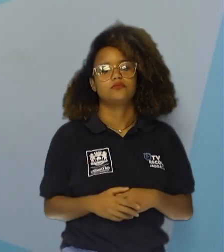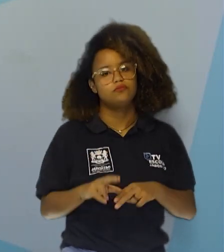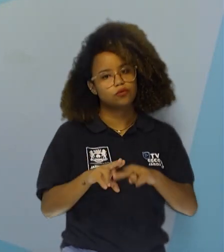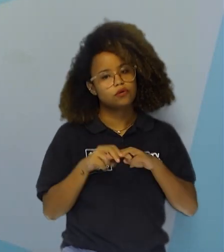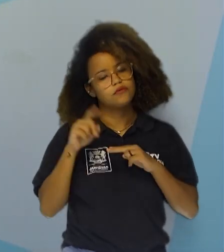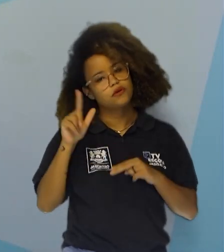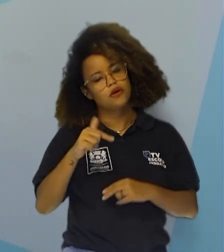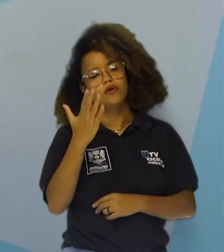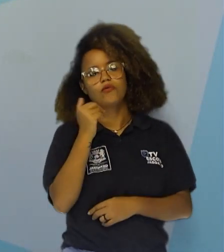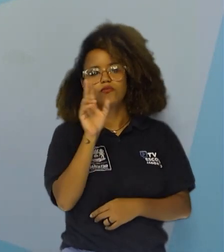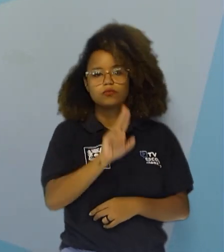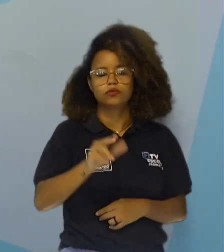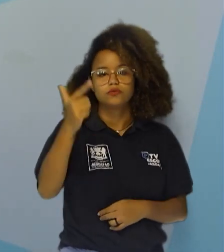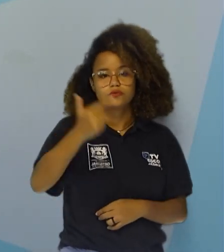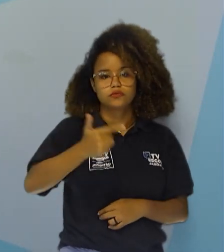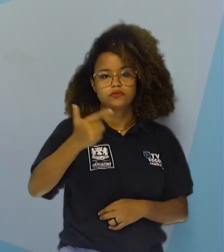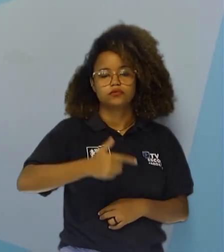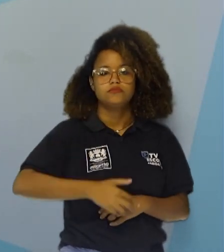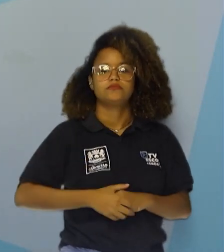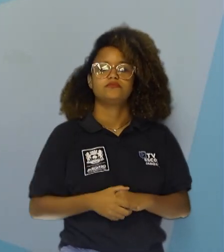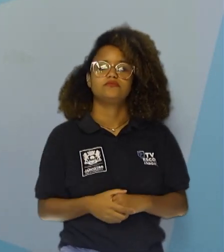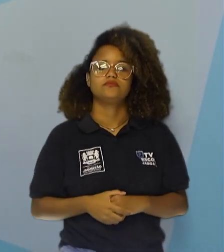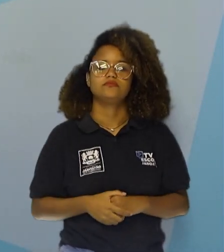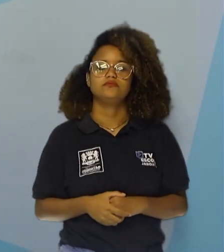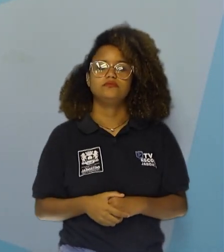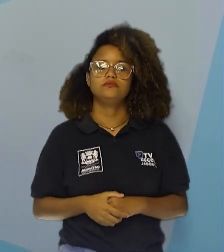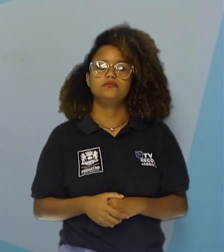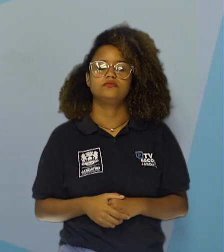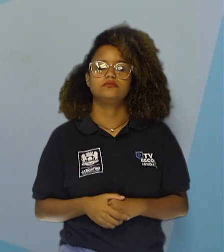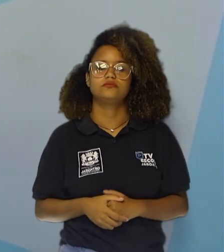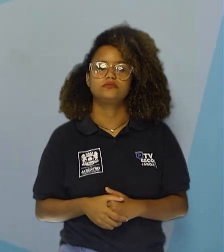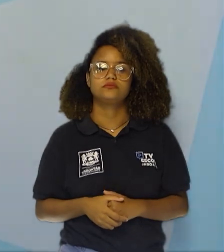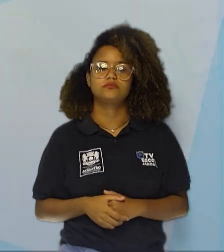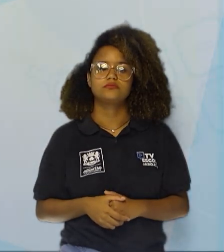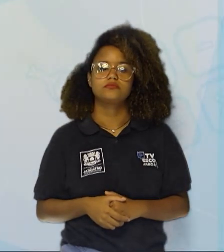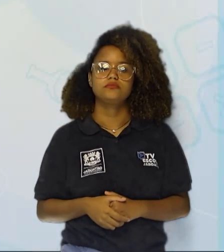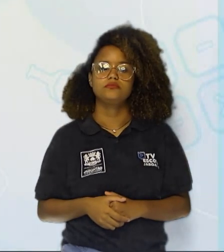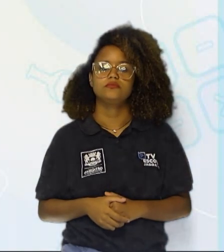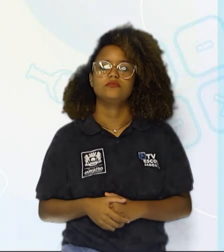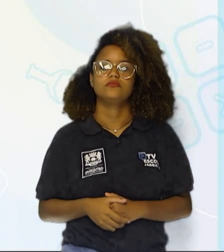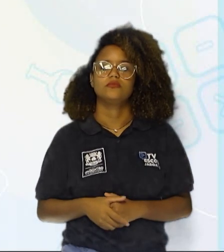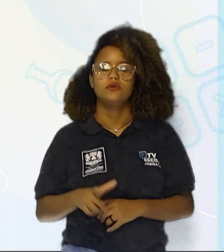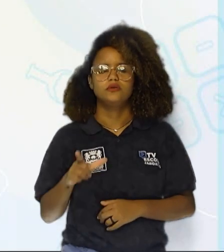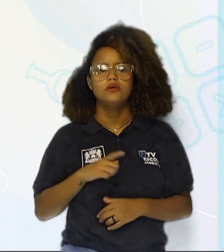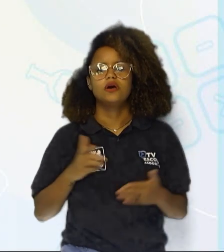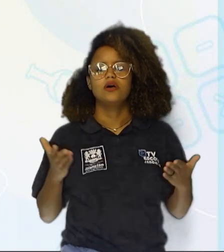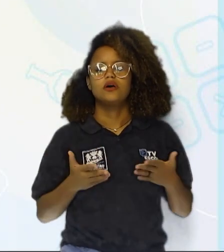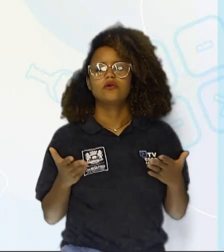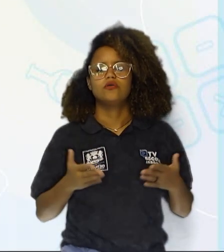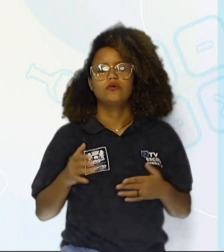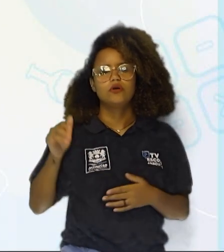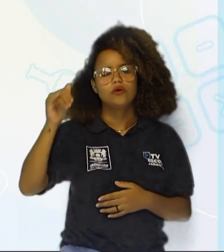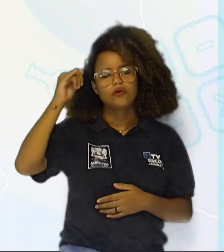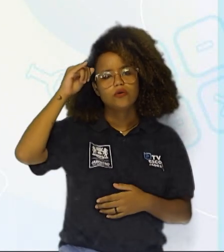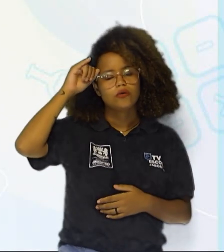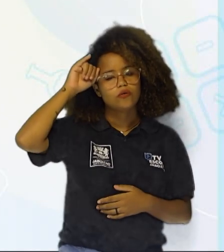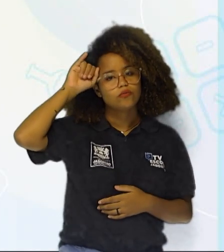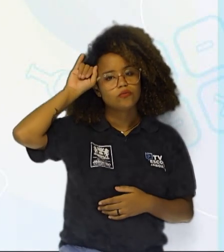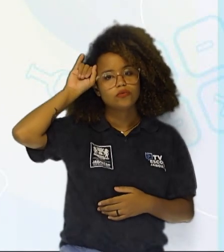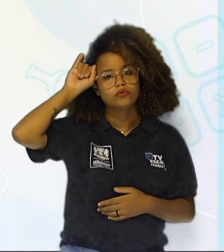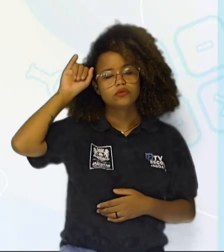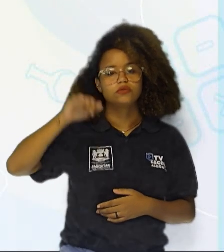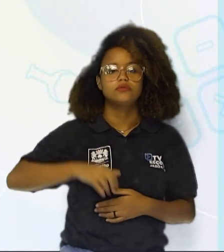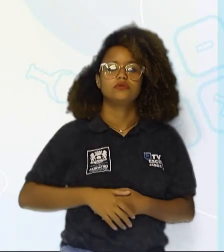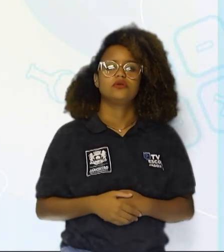é um consumidor secundário. Ok? Mais um. Temos agora o boi. O boi,